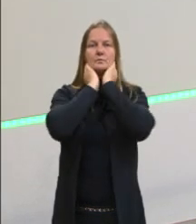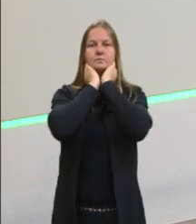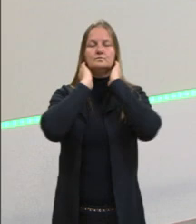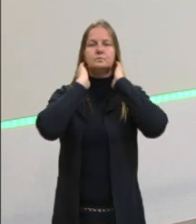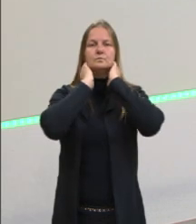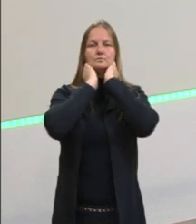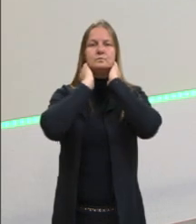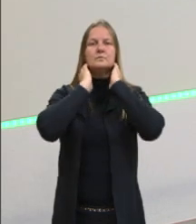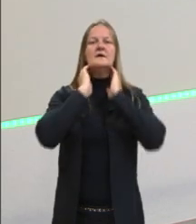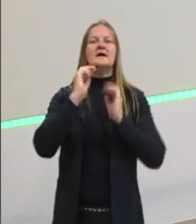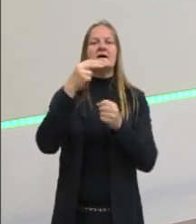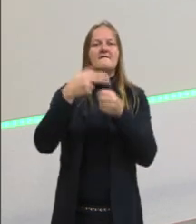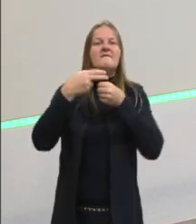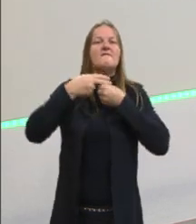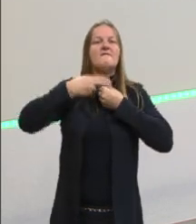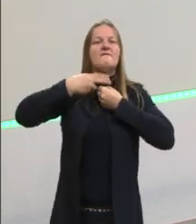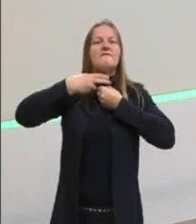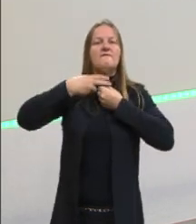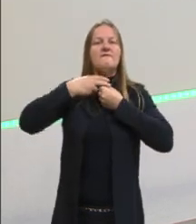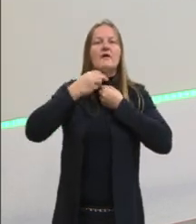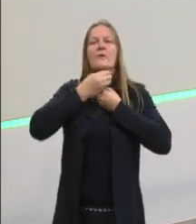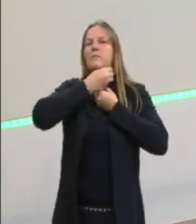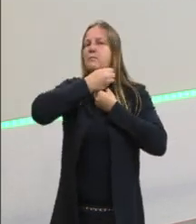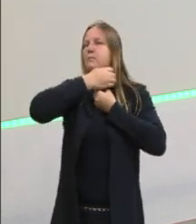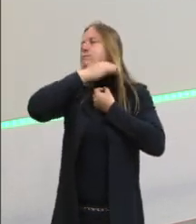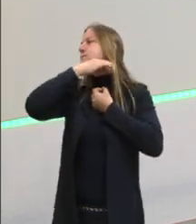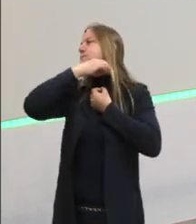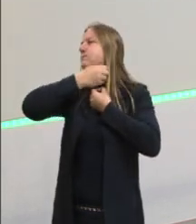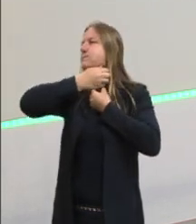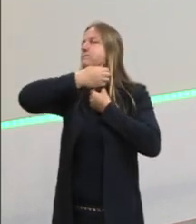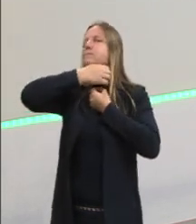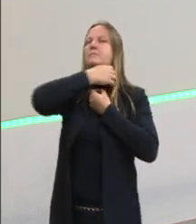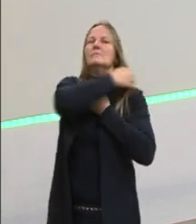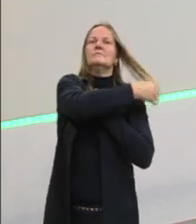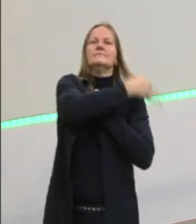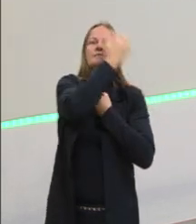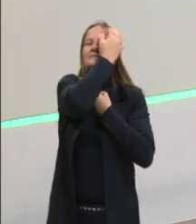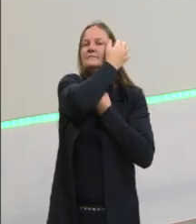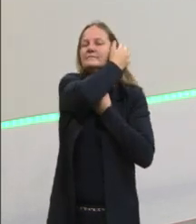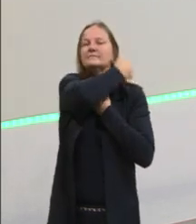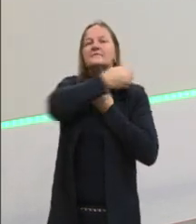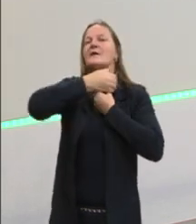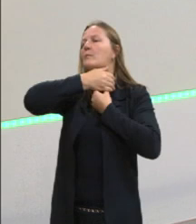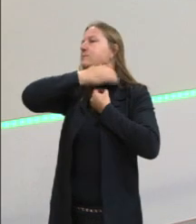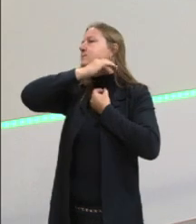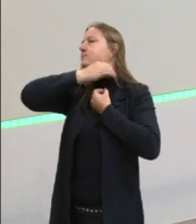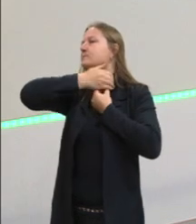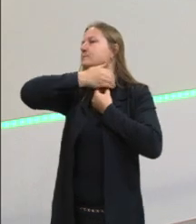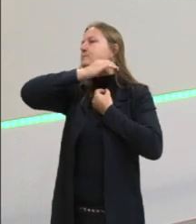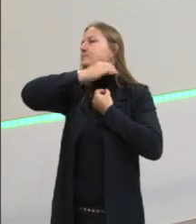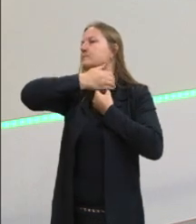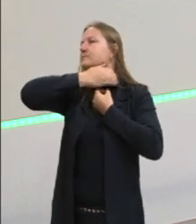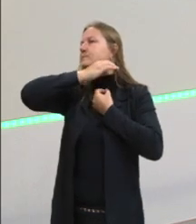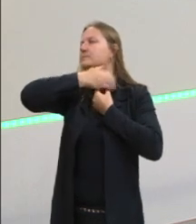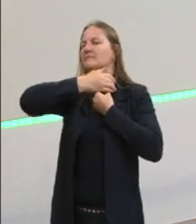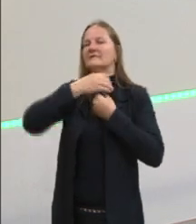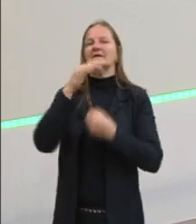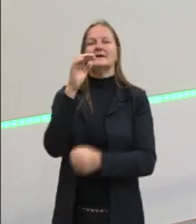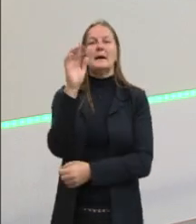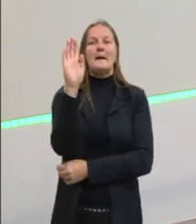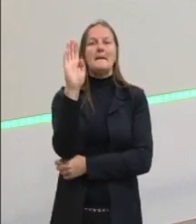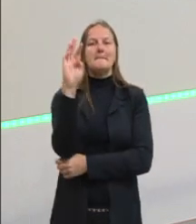Pode acontecer, tá? Mas é mais comum desaparecer, então, ainda no início do desenvolvimento.